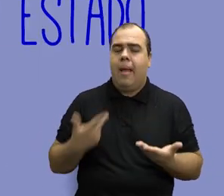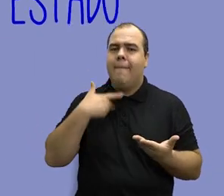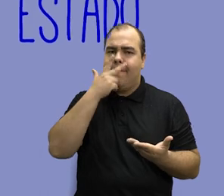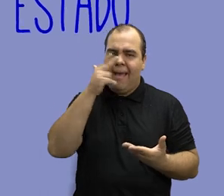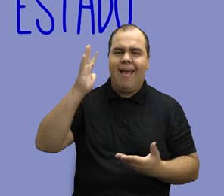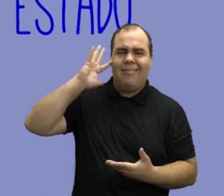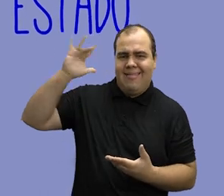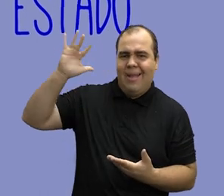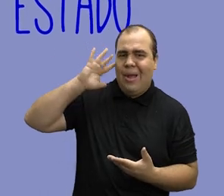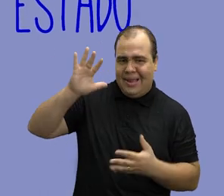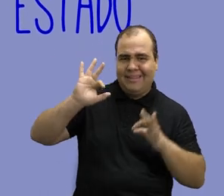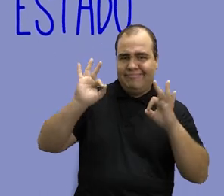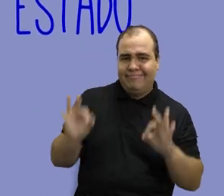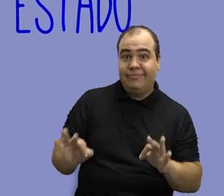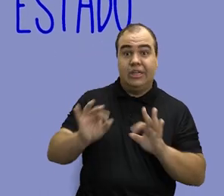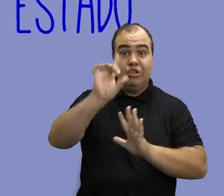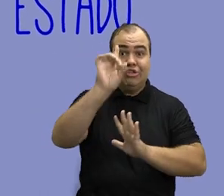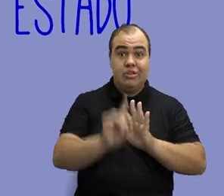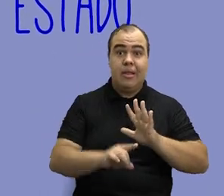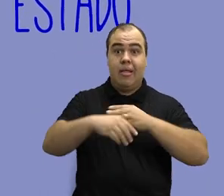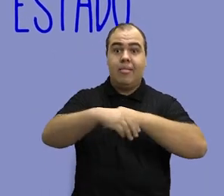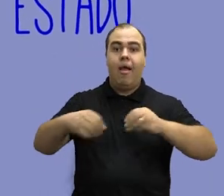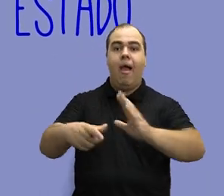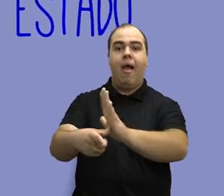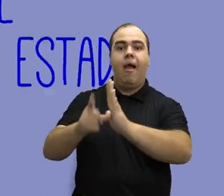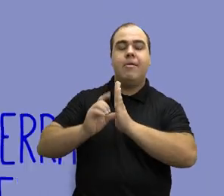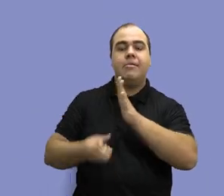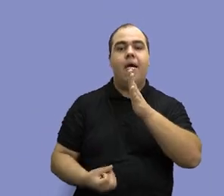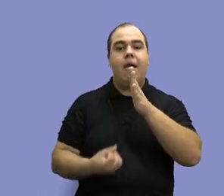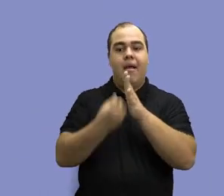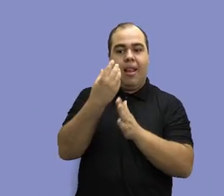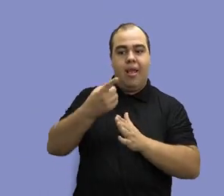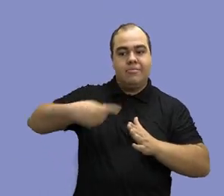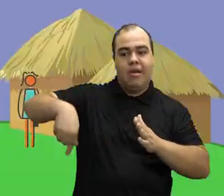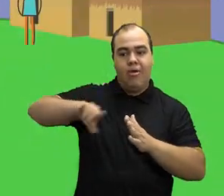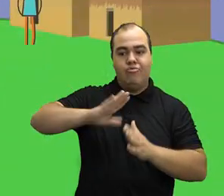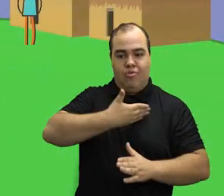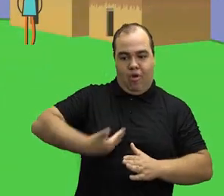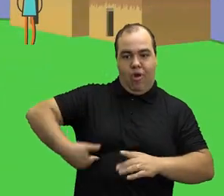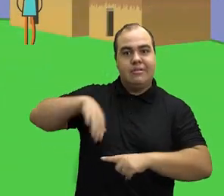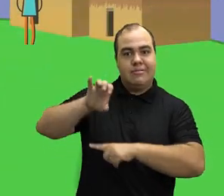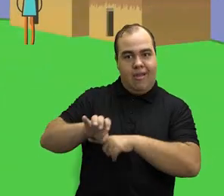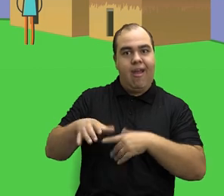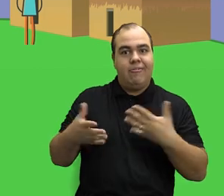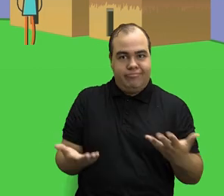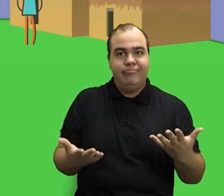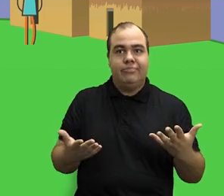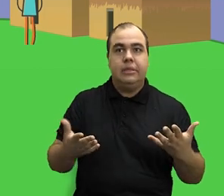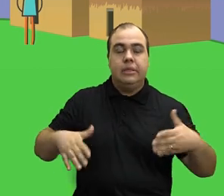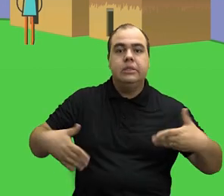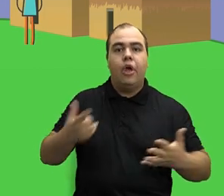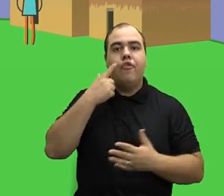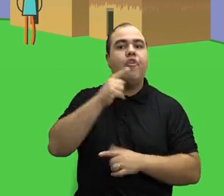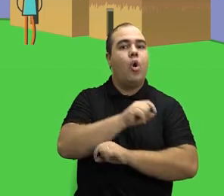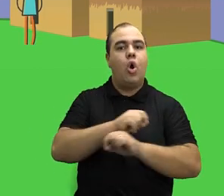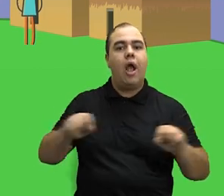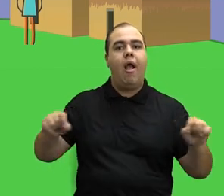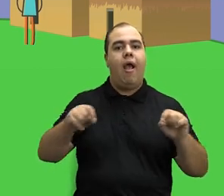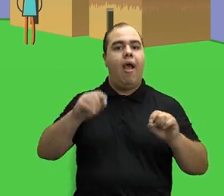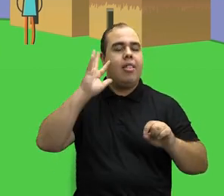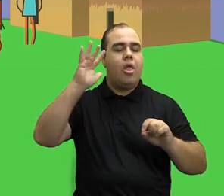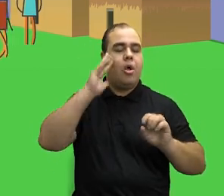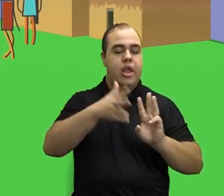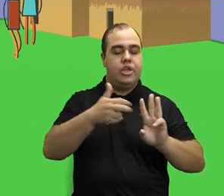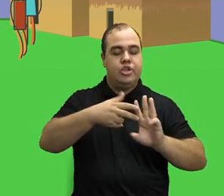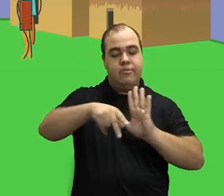para essa teoria, o direito à terra antecede a criação do Estado. A teoria do indigenato sustenta basicamente que os povos